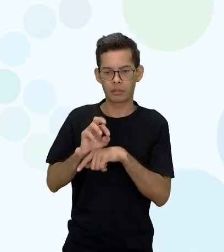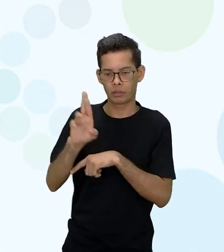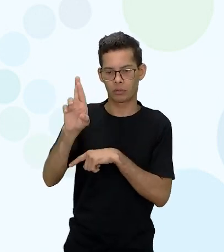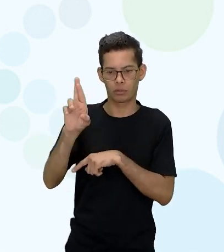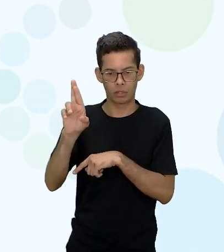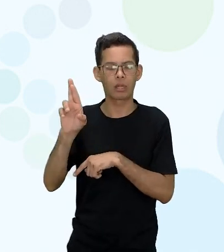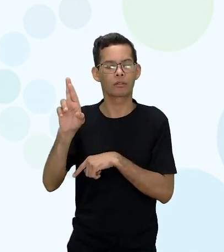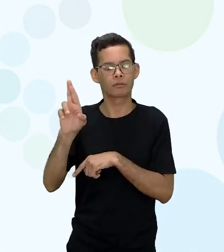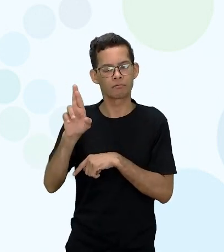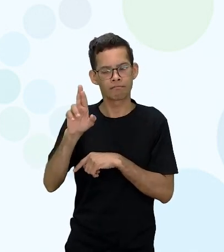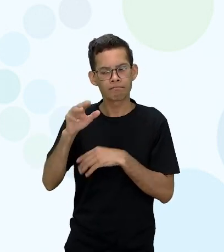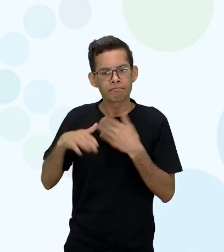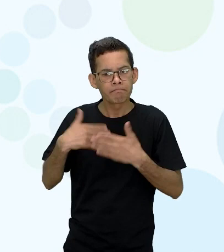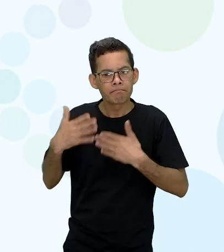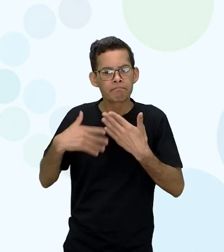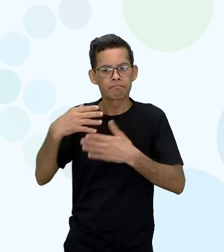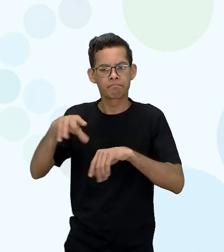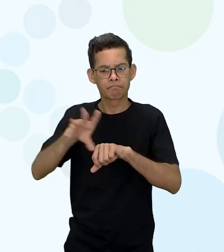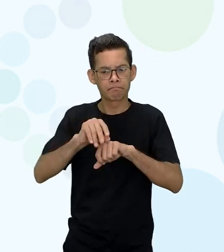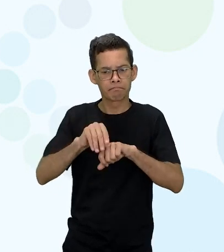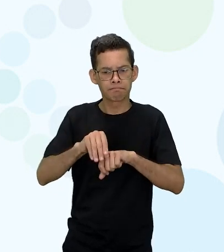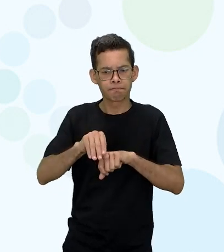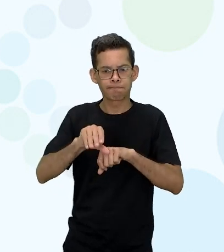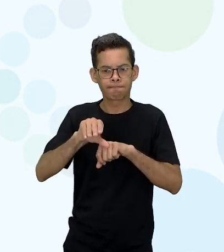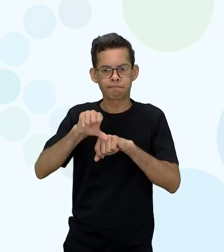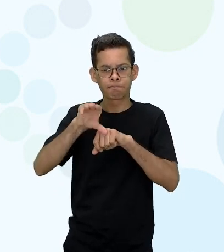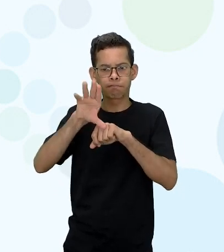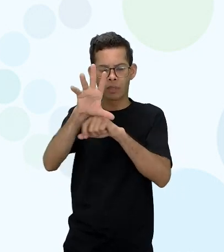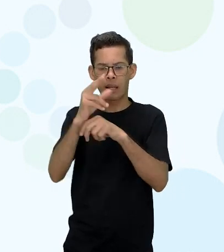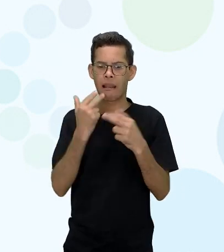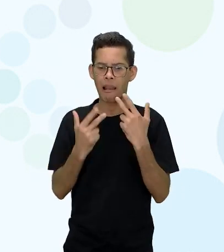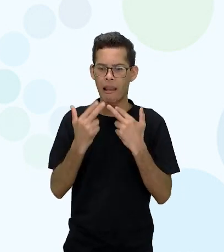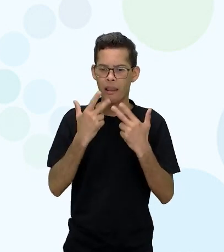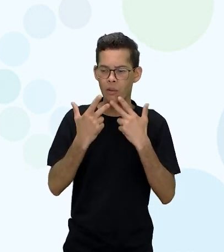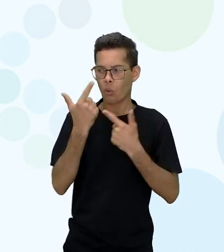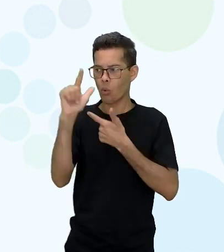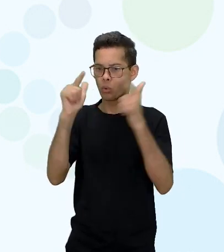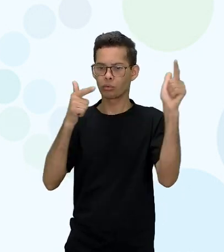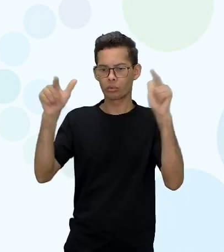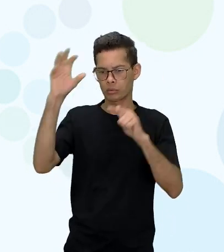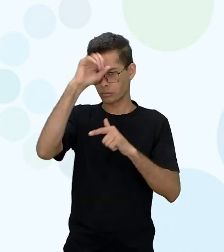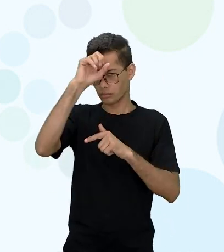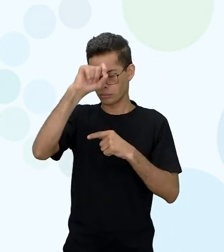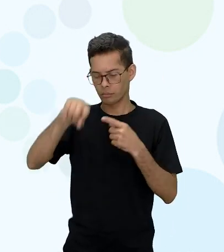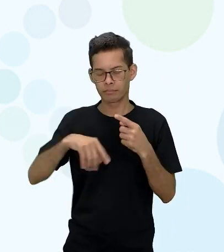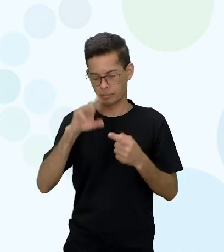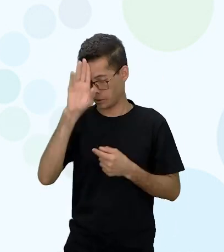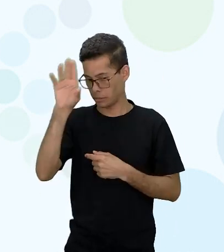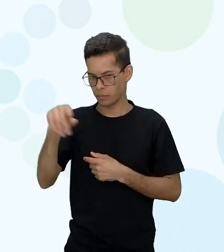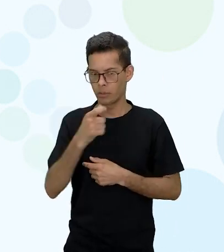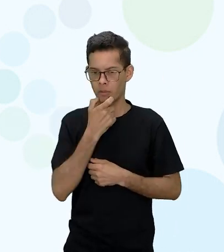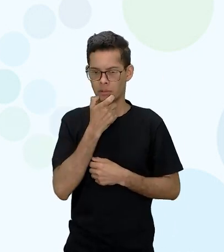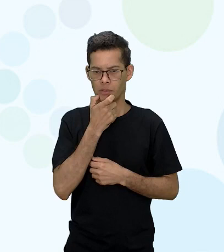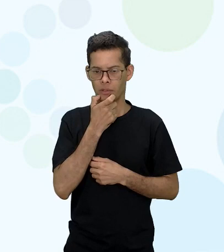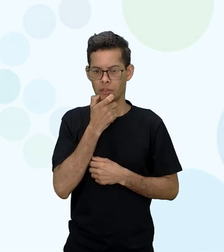Ela aperfeiçoou seus conhecimentos de outras línguas europeias, sobretudo a língua inglesa.